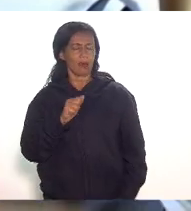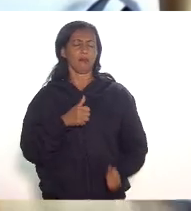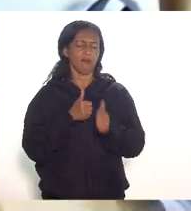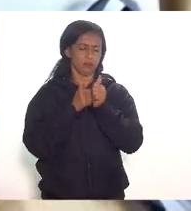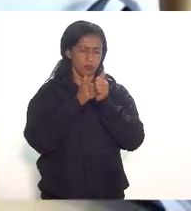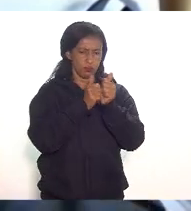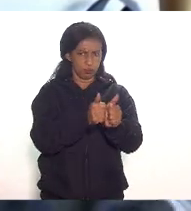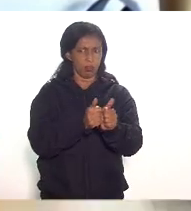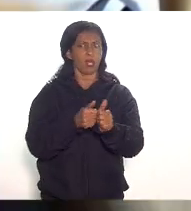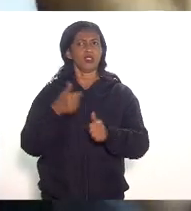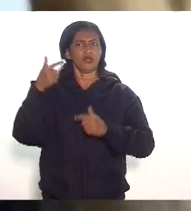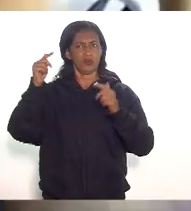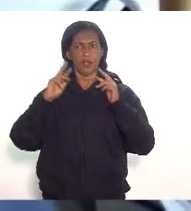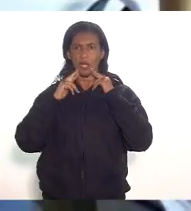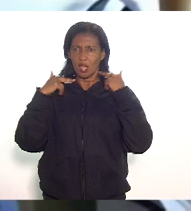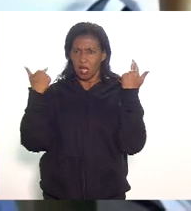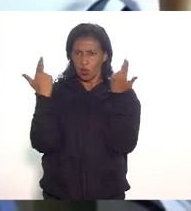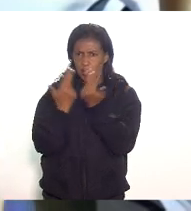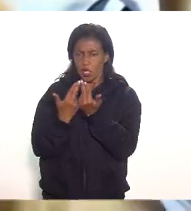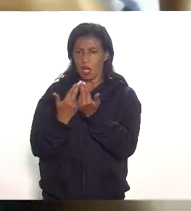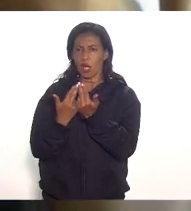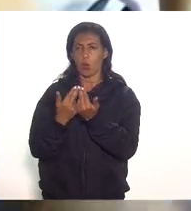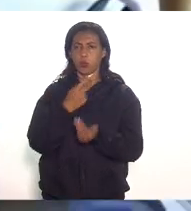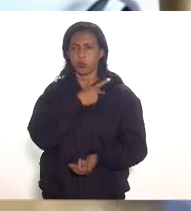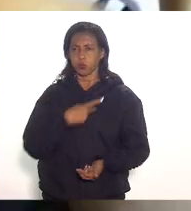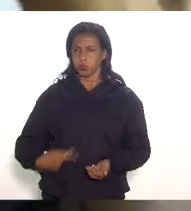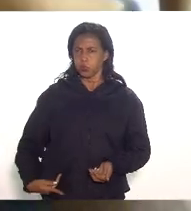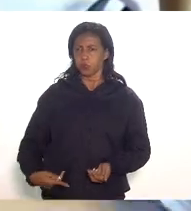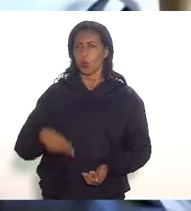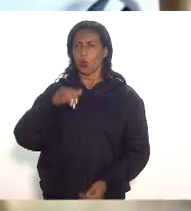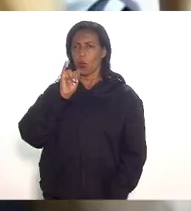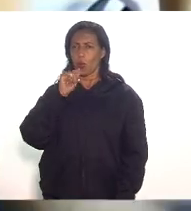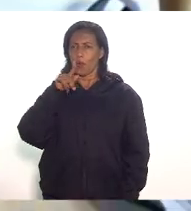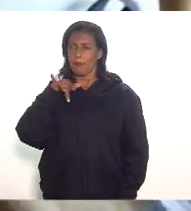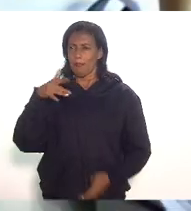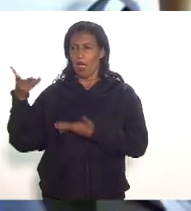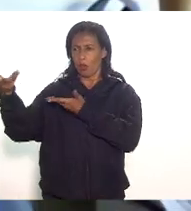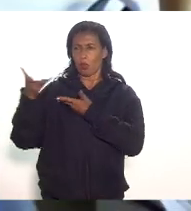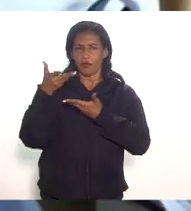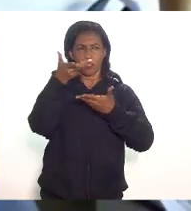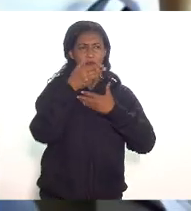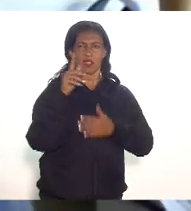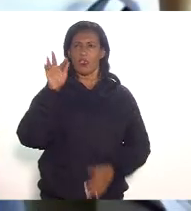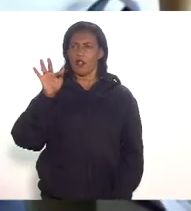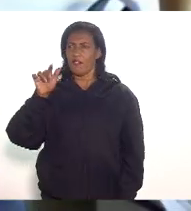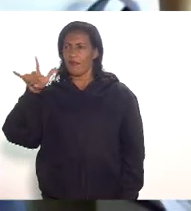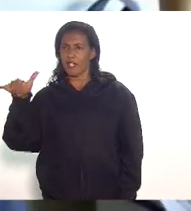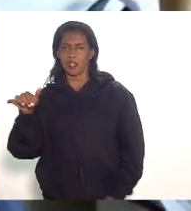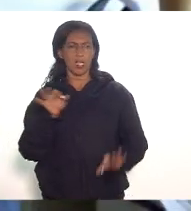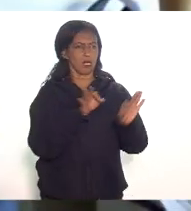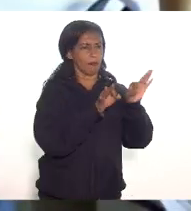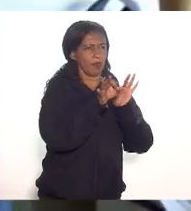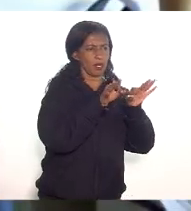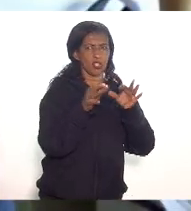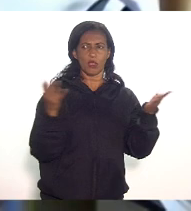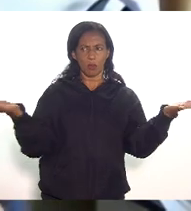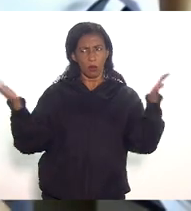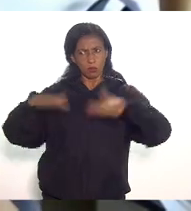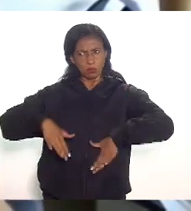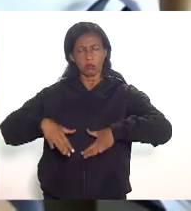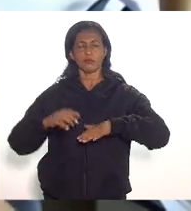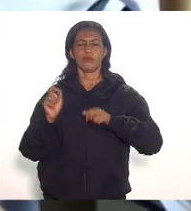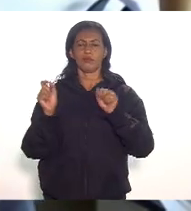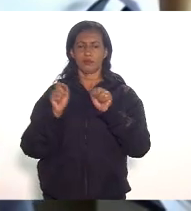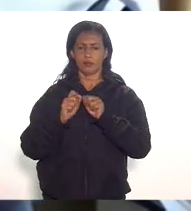caso a gente faz uma audiência pública com o IPEA chama a fazenda o planejamento chama todo mundo a gente quer avançar então estou